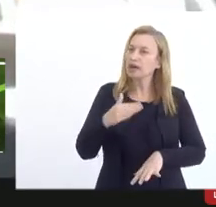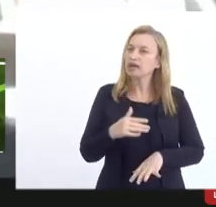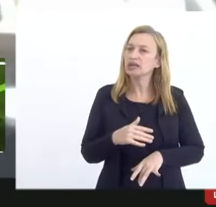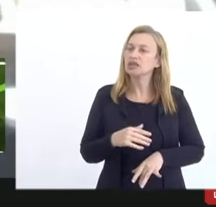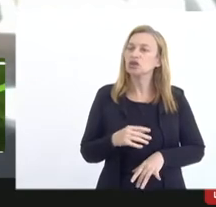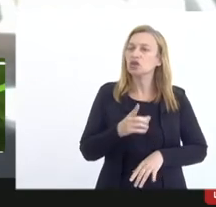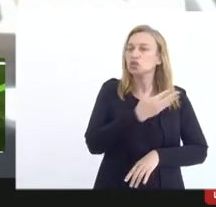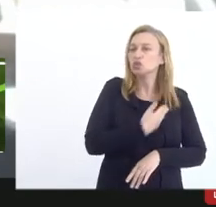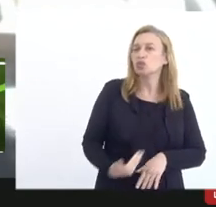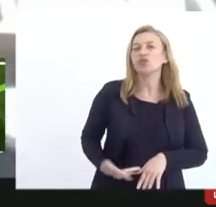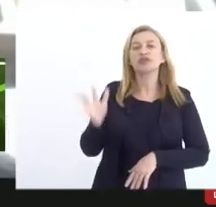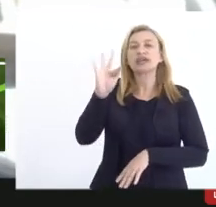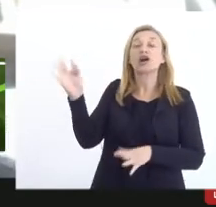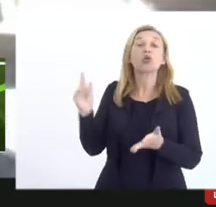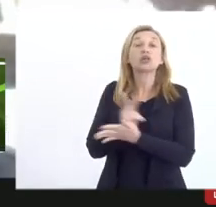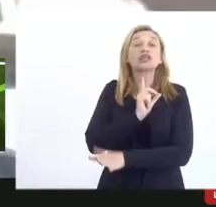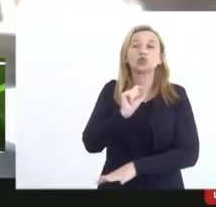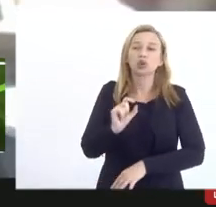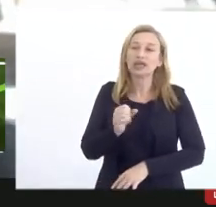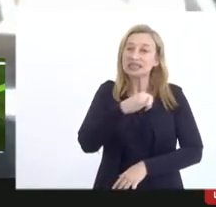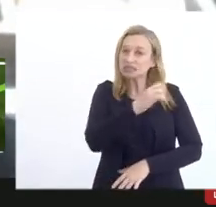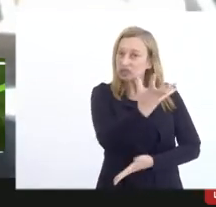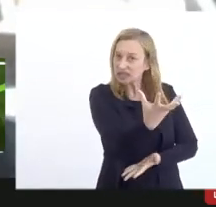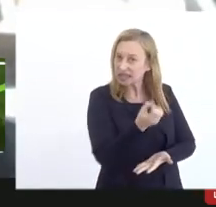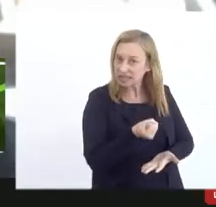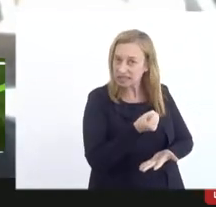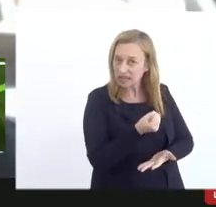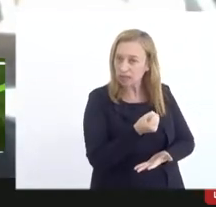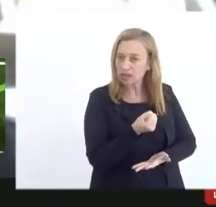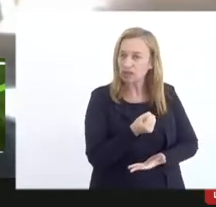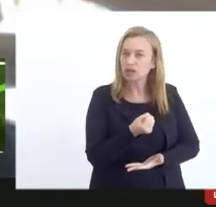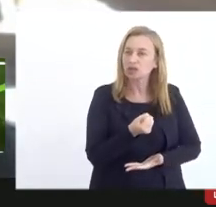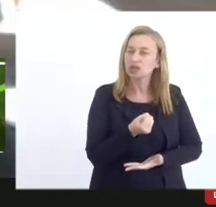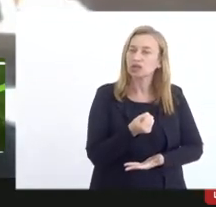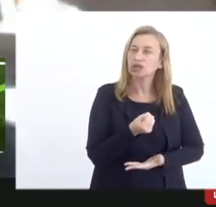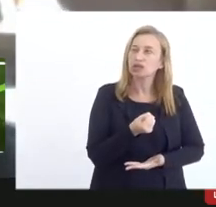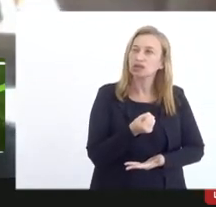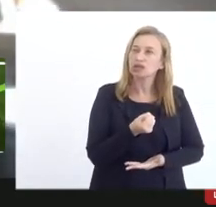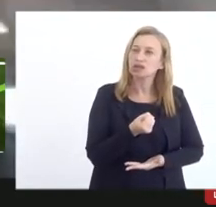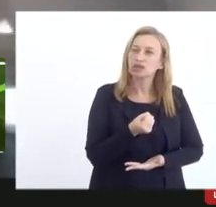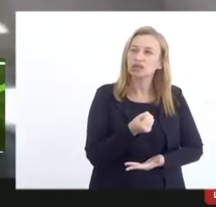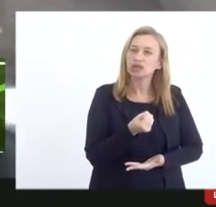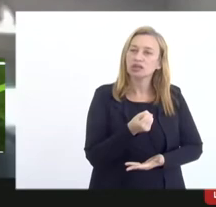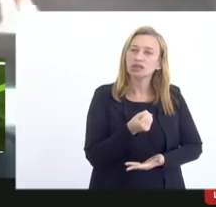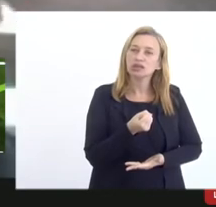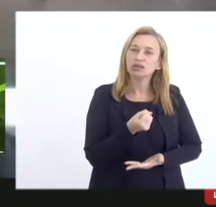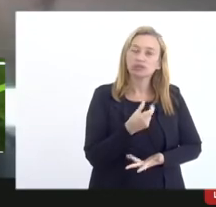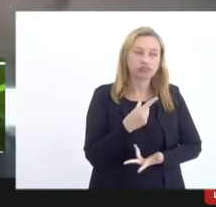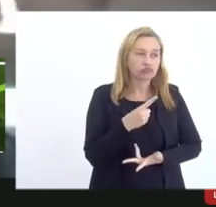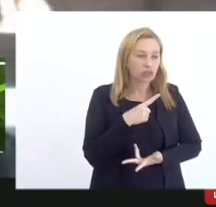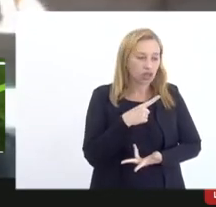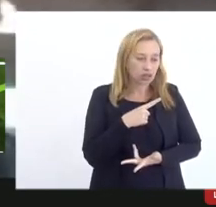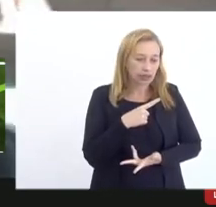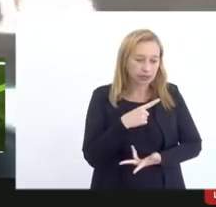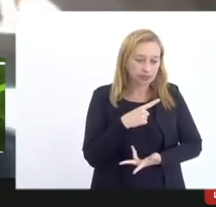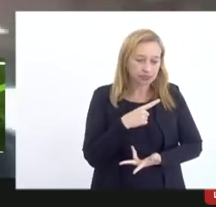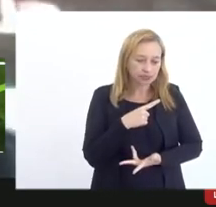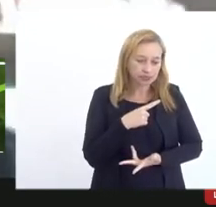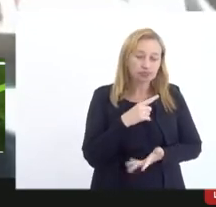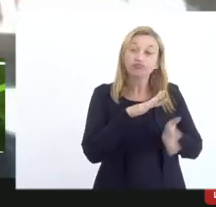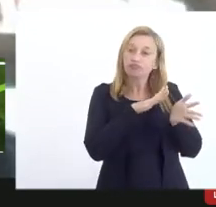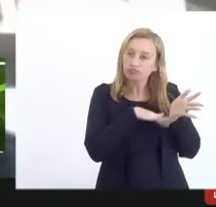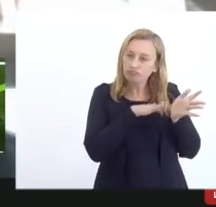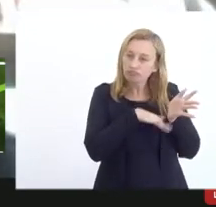governo federal o acontece se você recebe você tem alguma alguma alguma